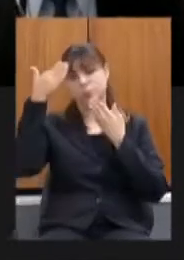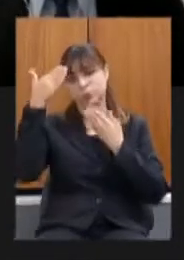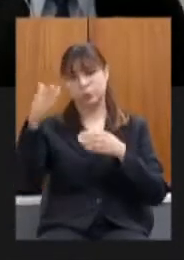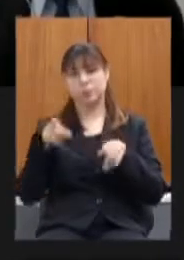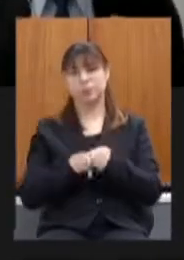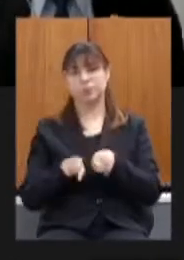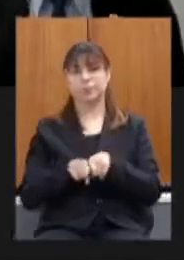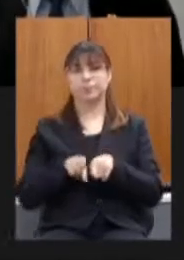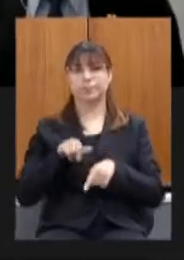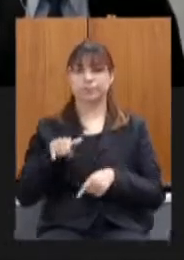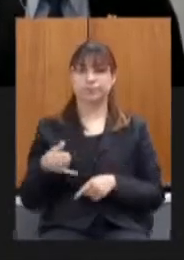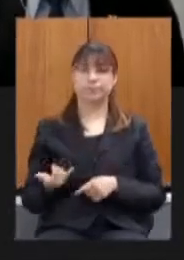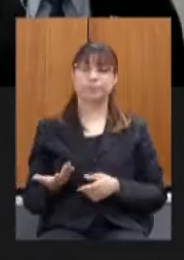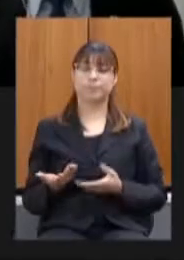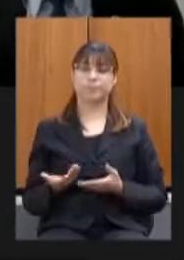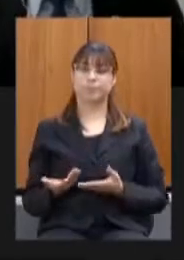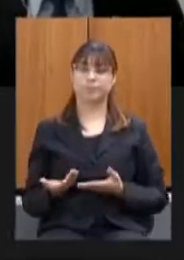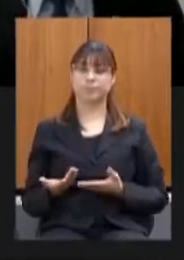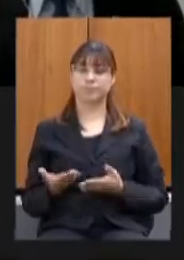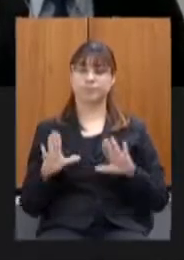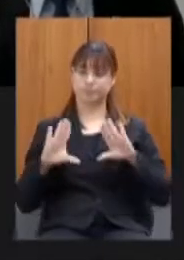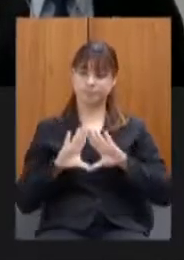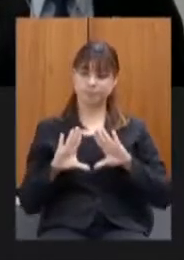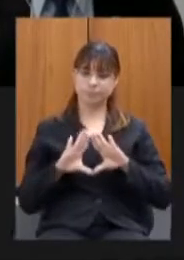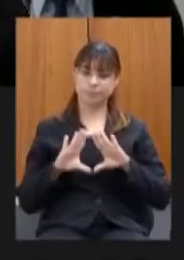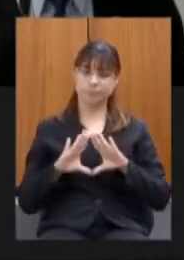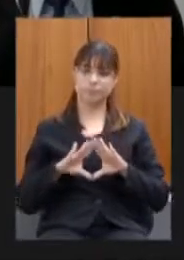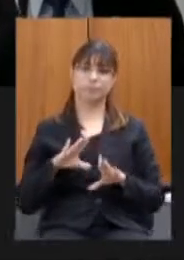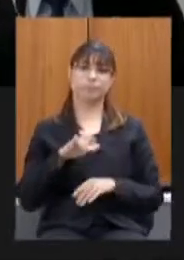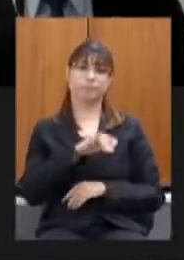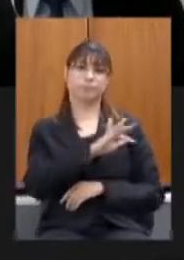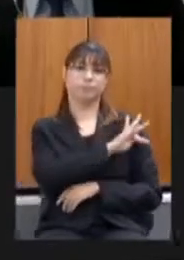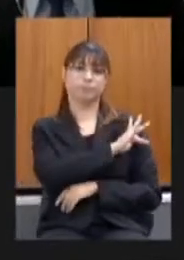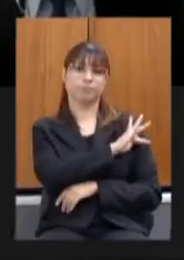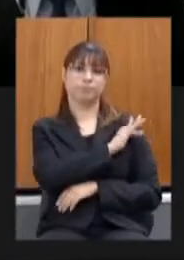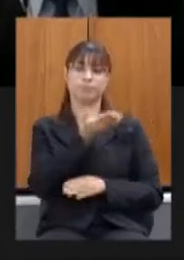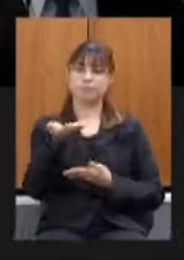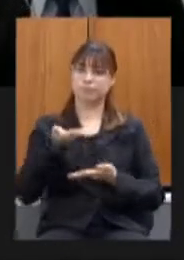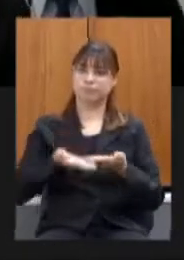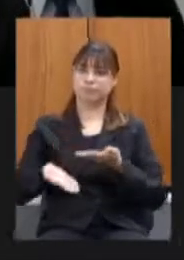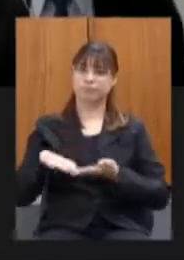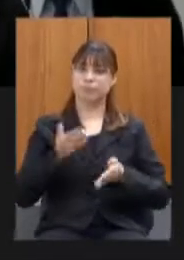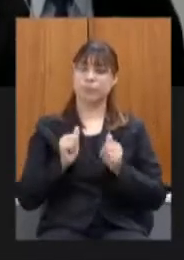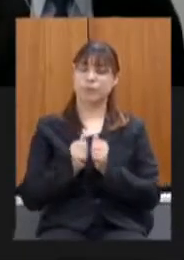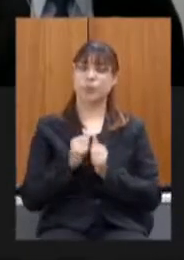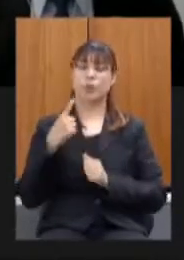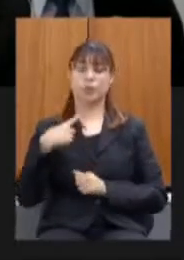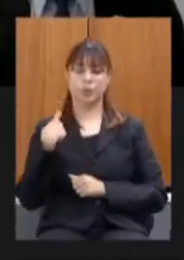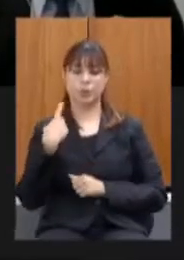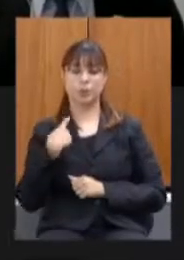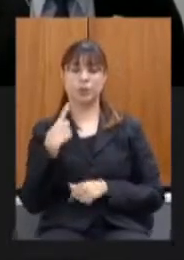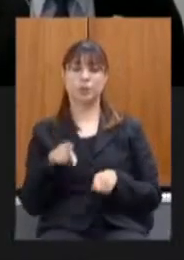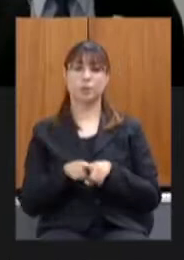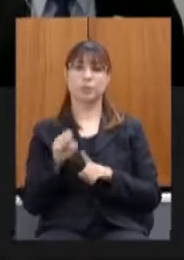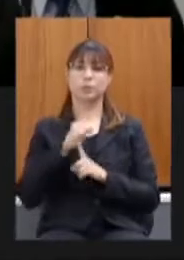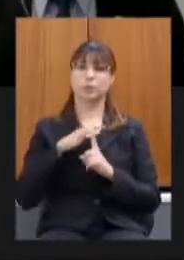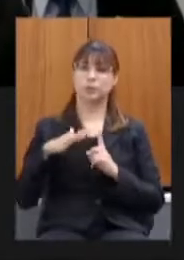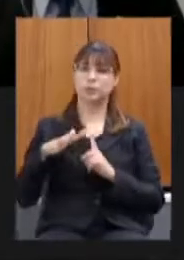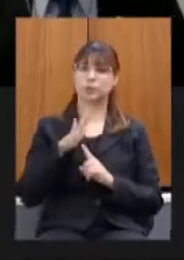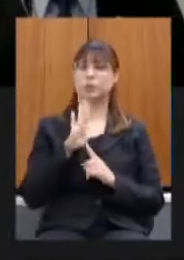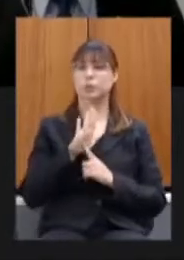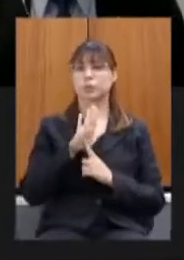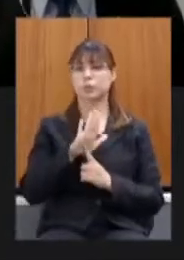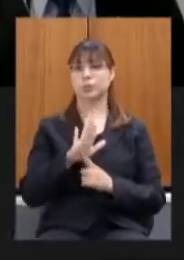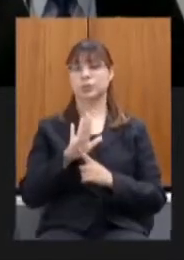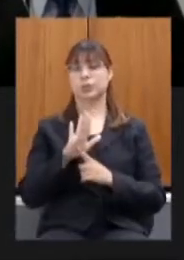oportunidade do Assembleia Fiscaliza e interagir com os senhores deputados com a sociedade apresentar os dados de